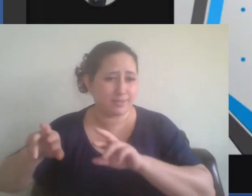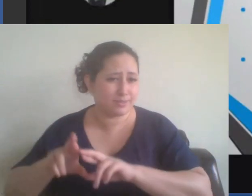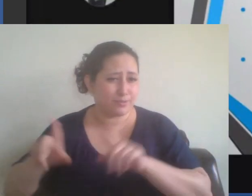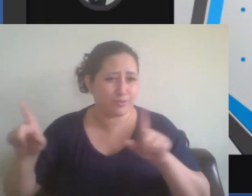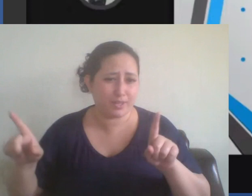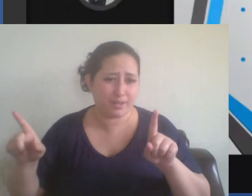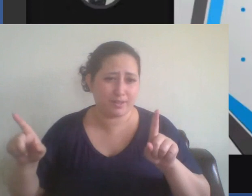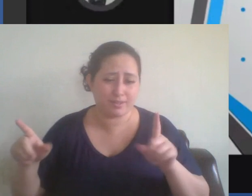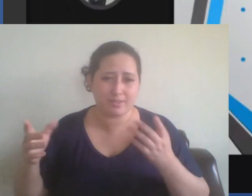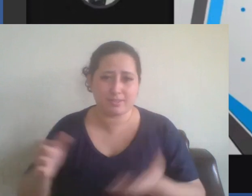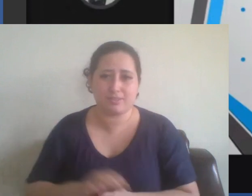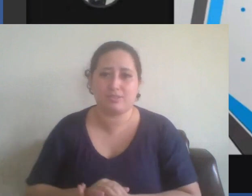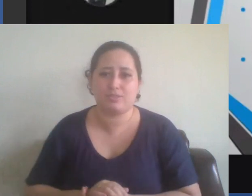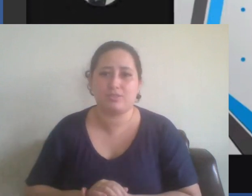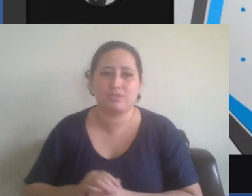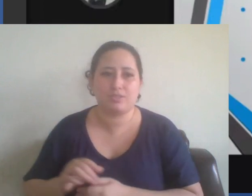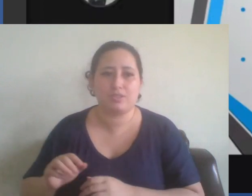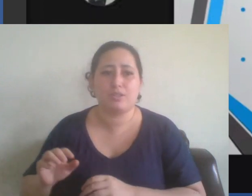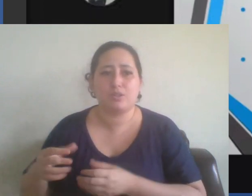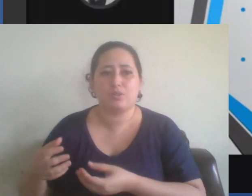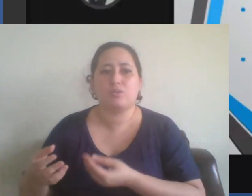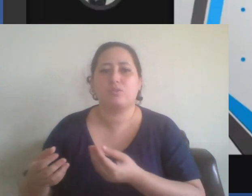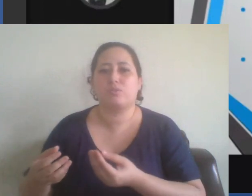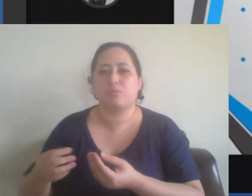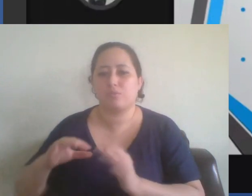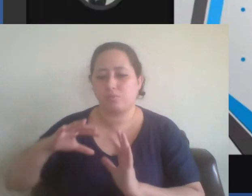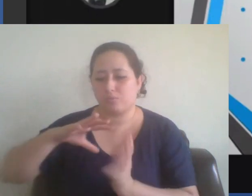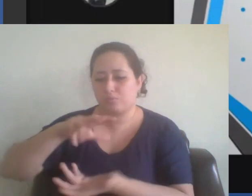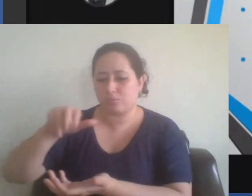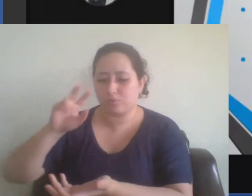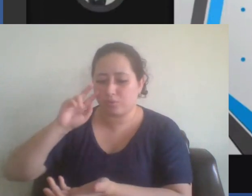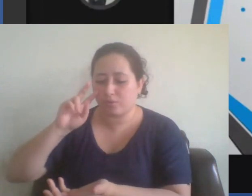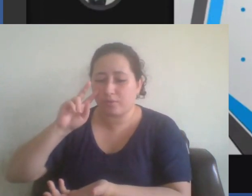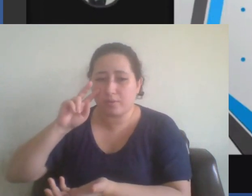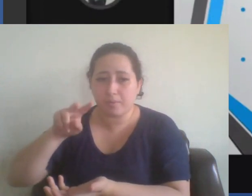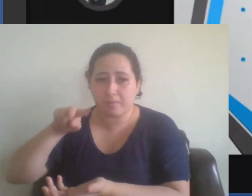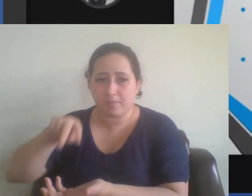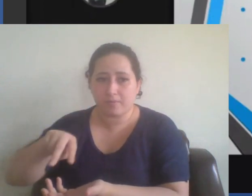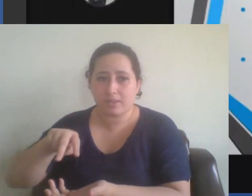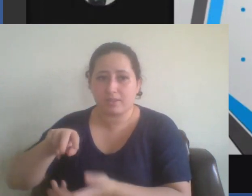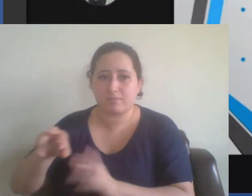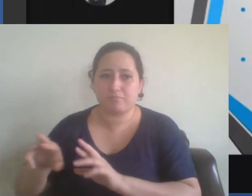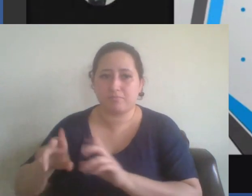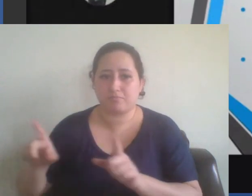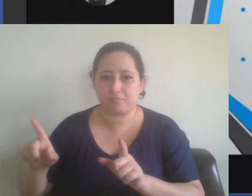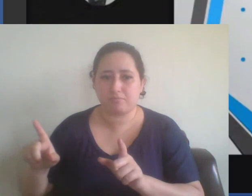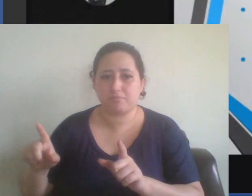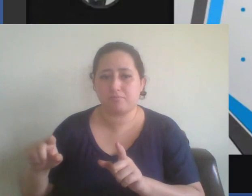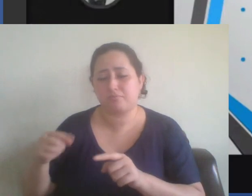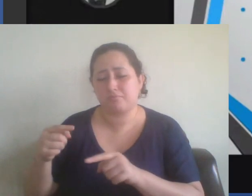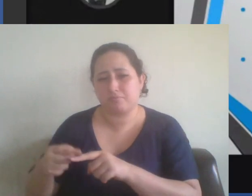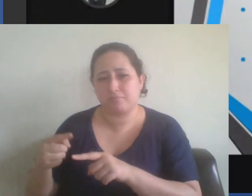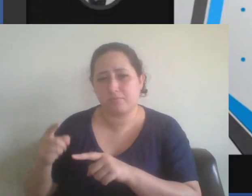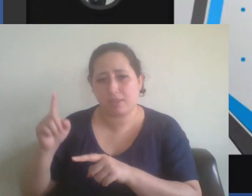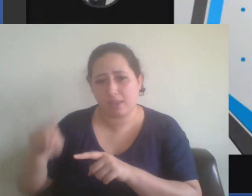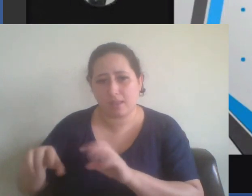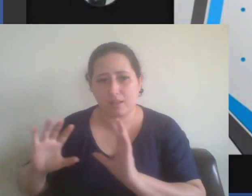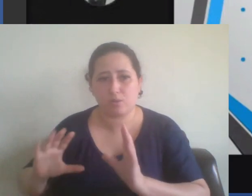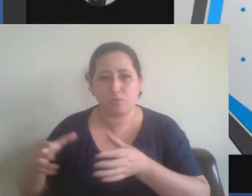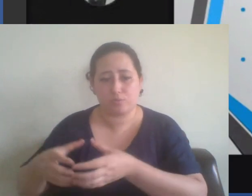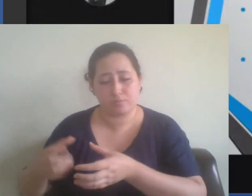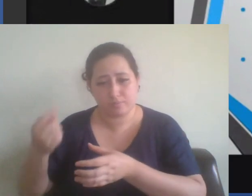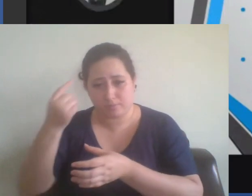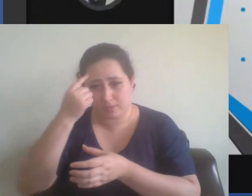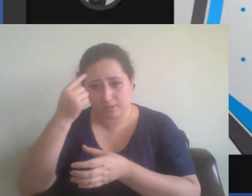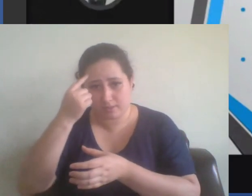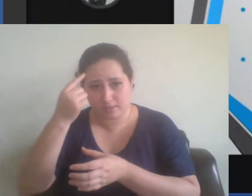mundo, visão de mundo essa que a interessava enquanto classe. Se pensarmos nesse